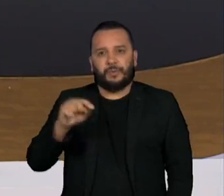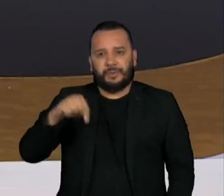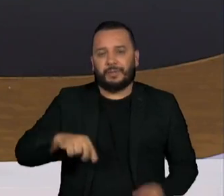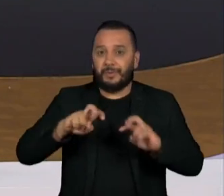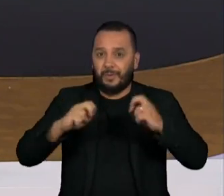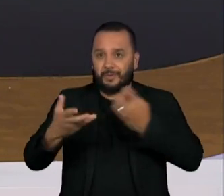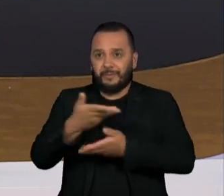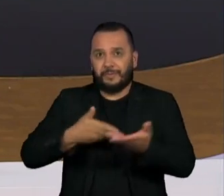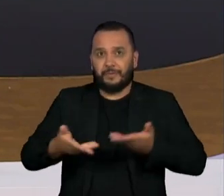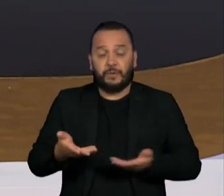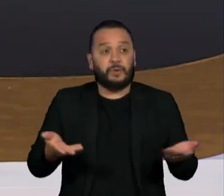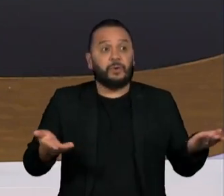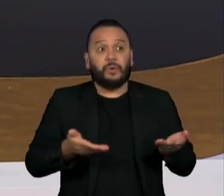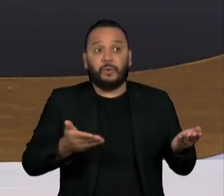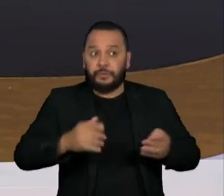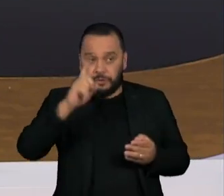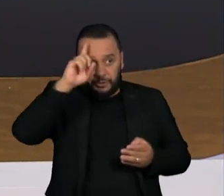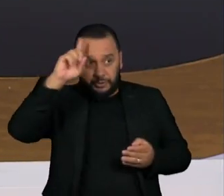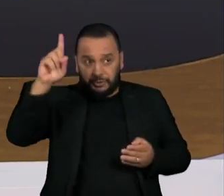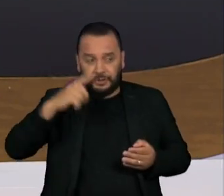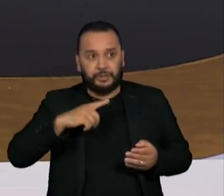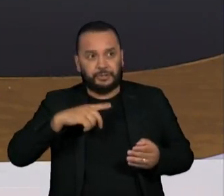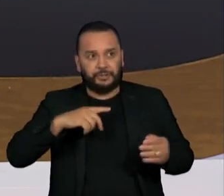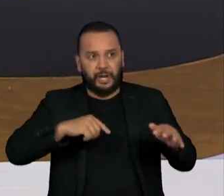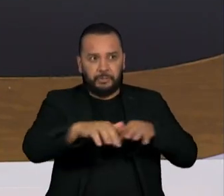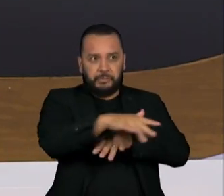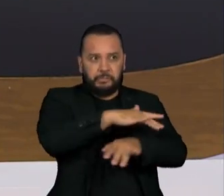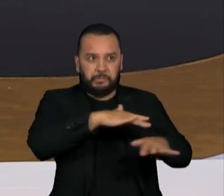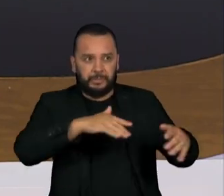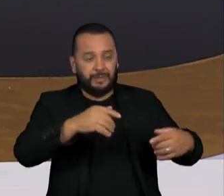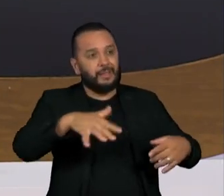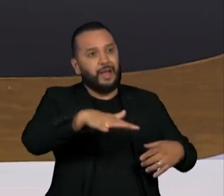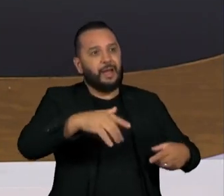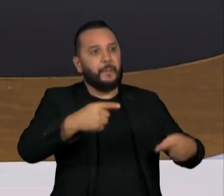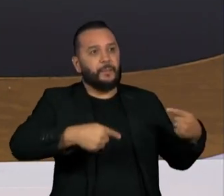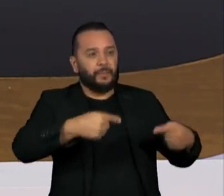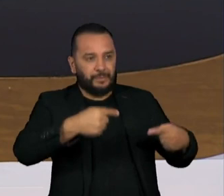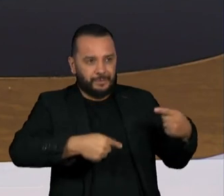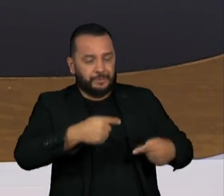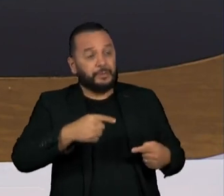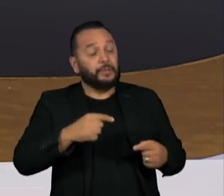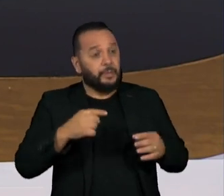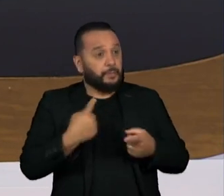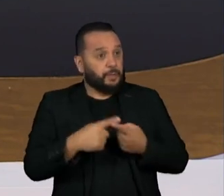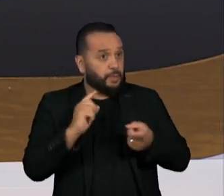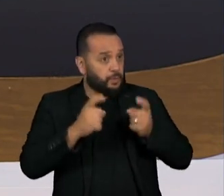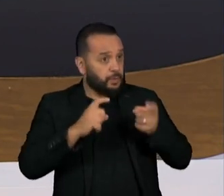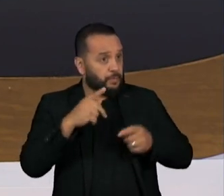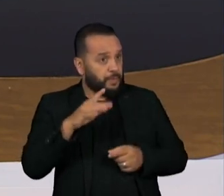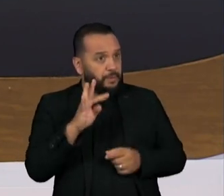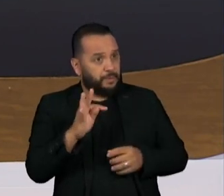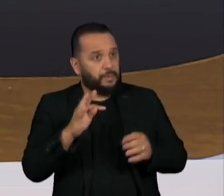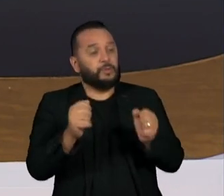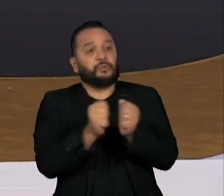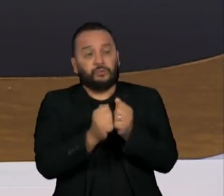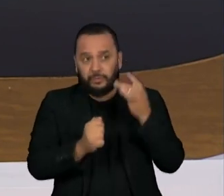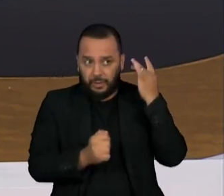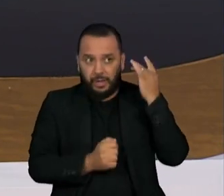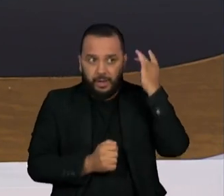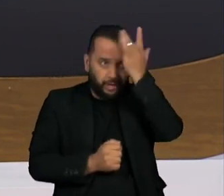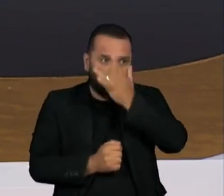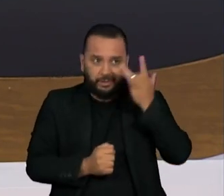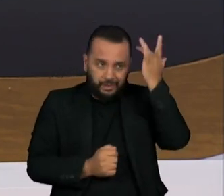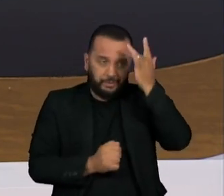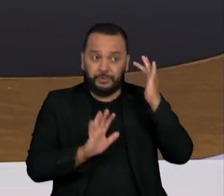Hoje foi mais um dia agitado na política, o diretório do PT se reuniu, inclusive com a presença do ministro Fernando Haddad.